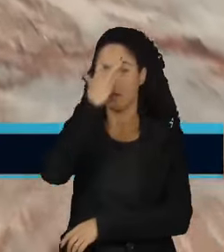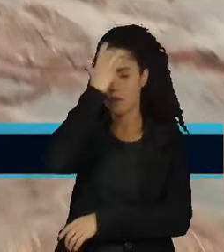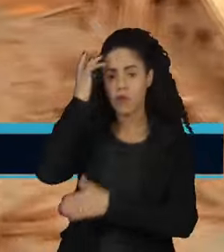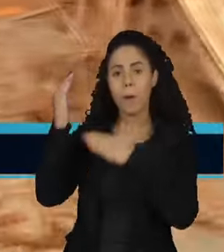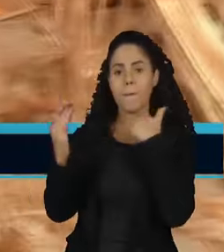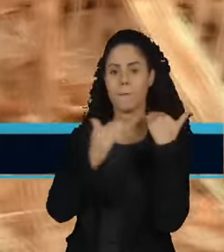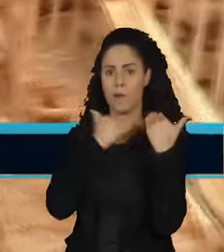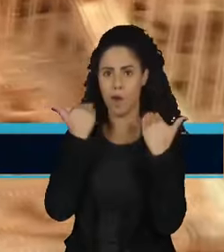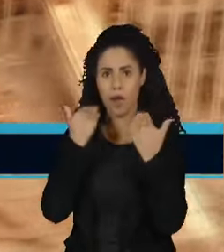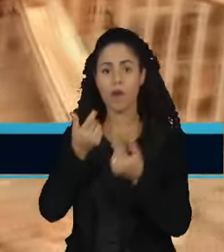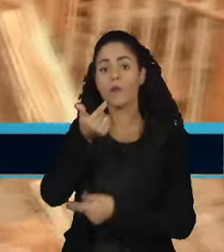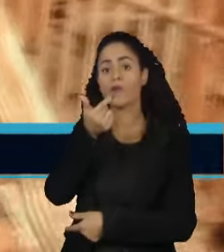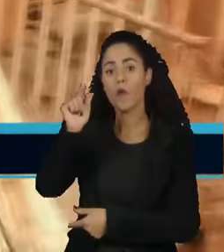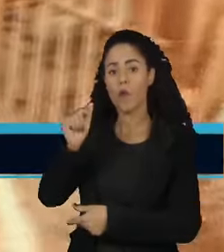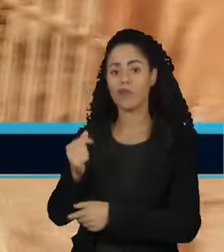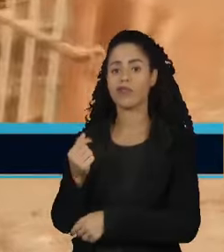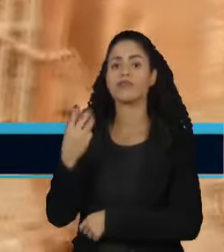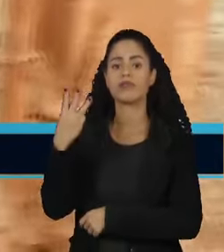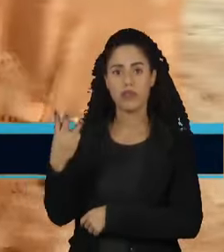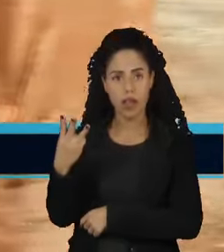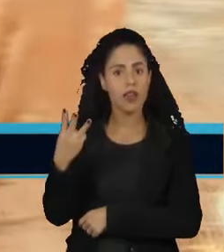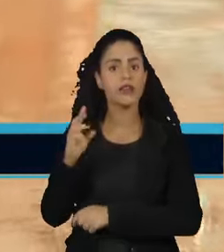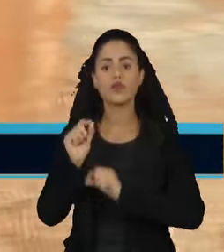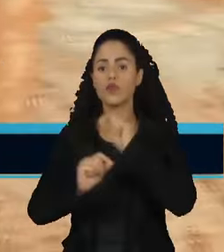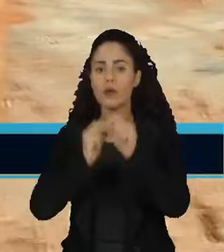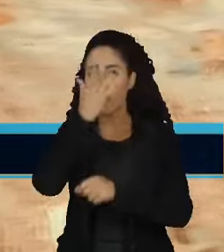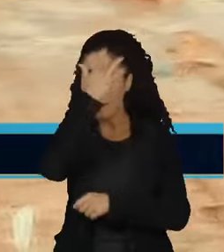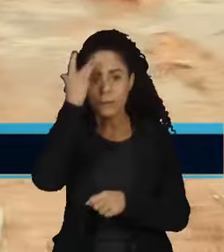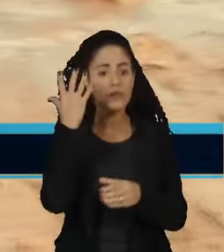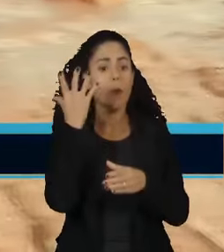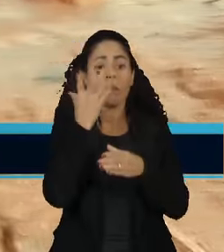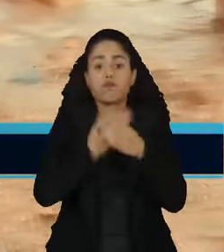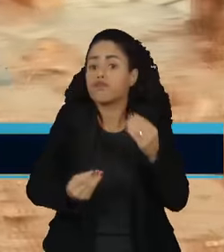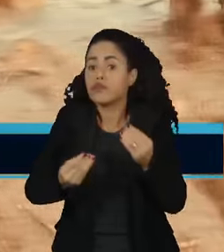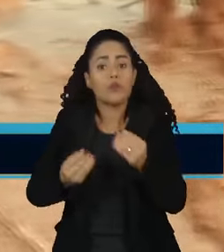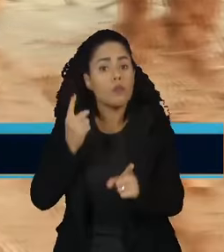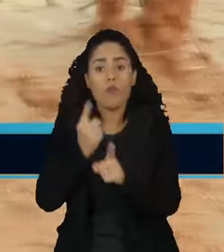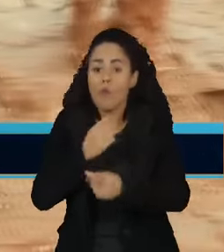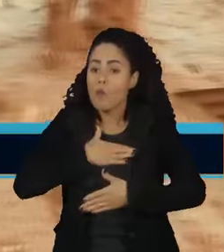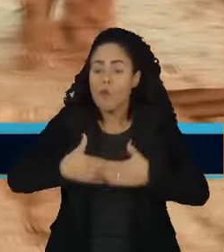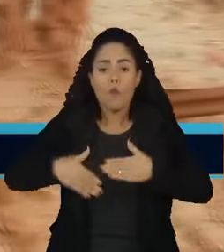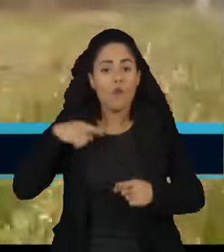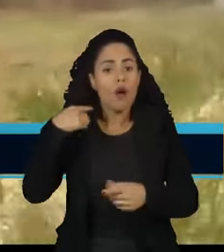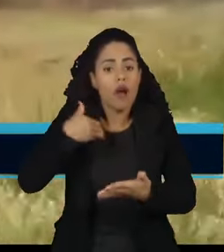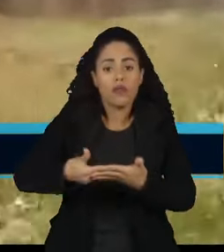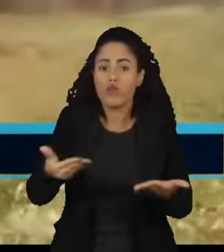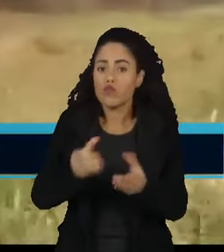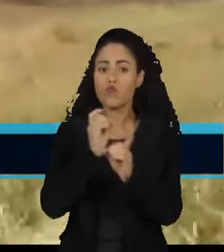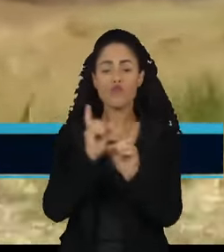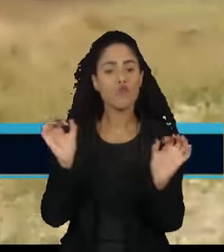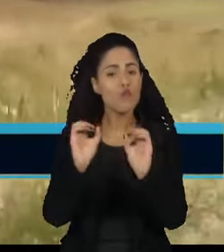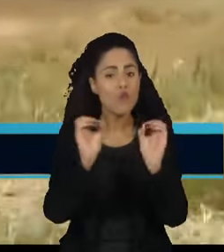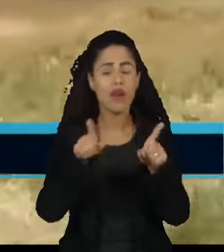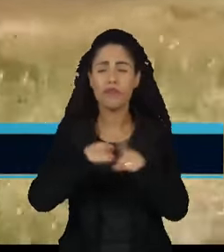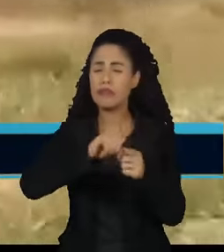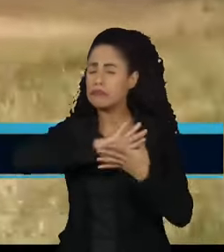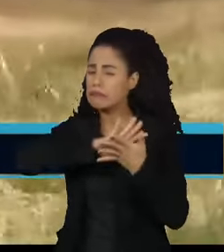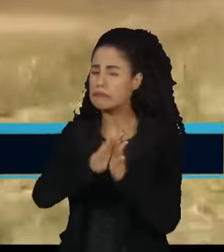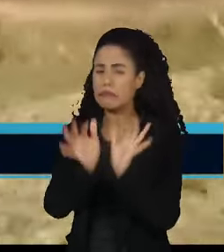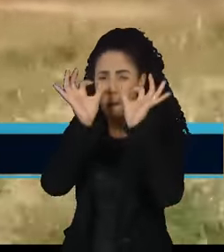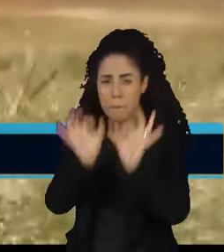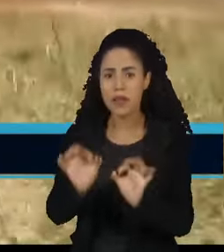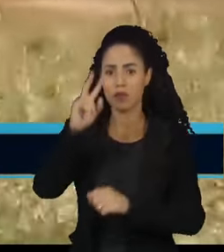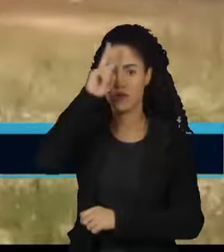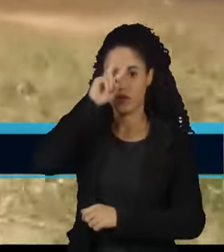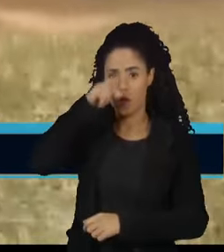morreram. Outras três ainda são consideradas desaparecidas. Foi a maior tragédia ambiental da história